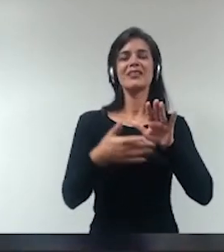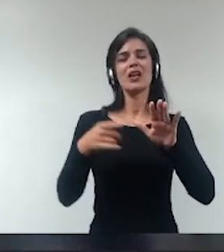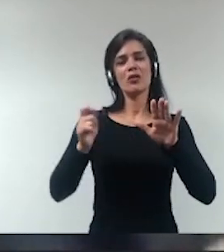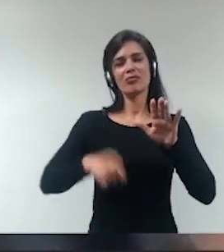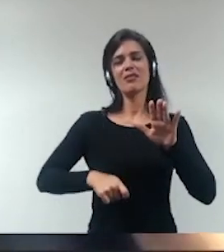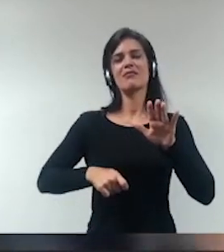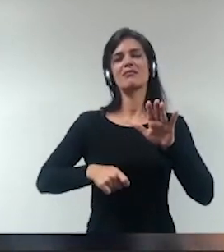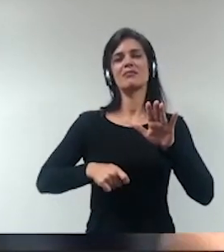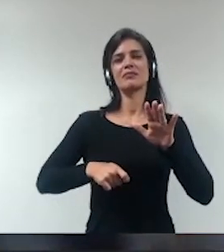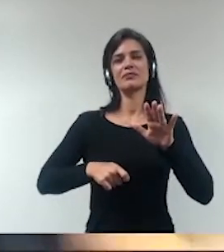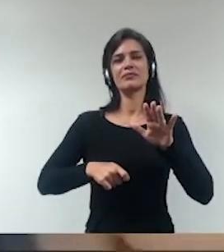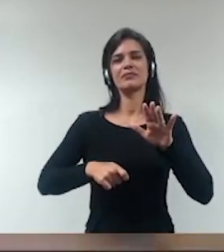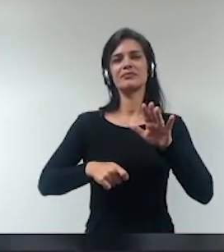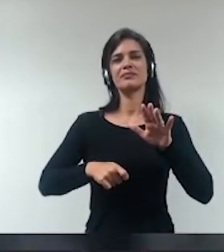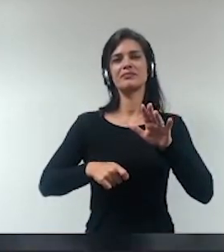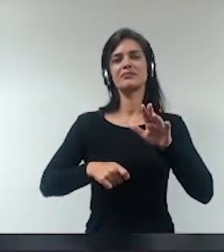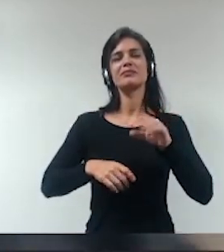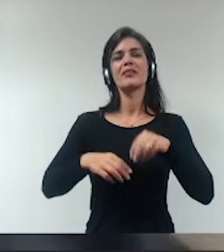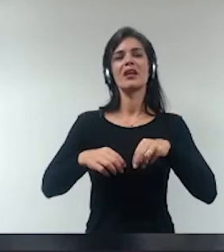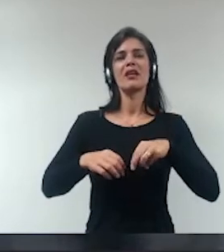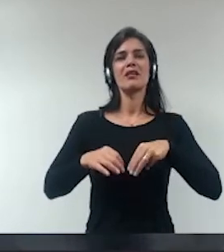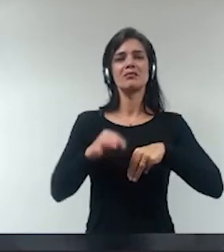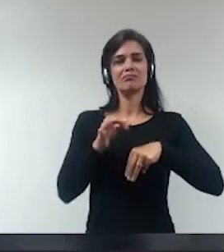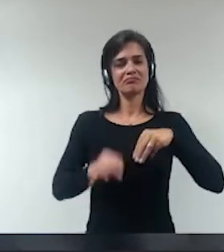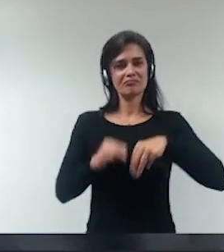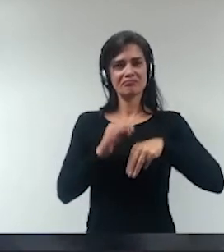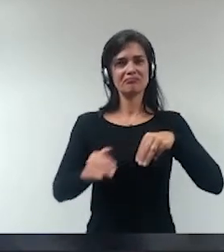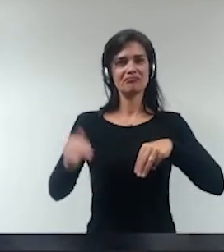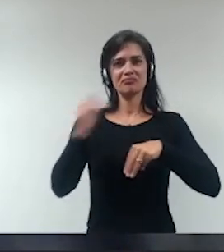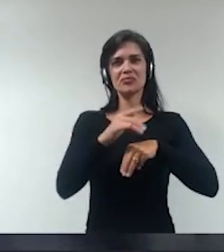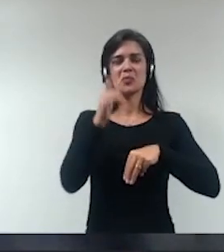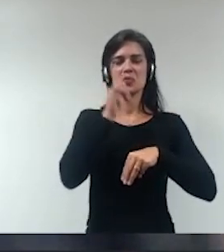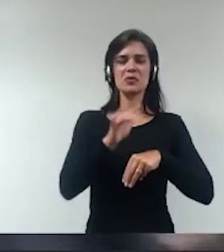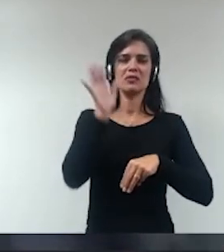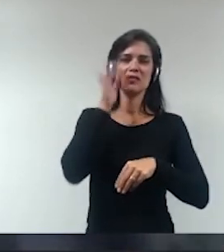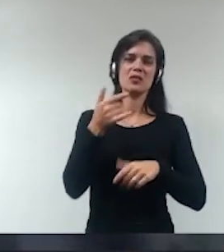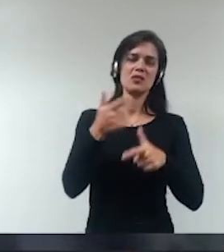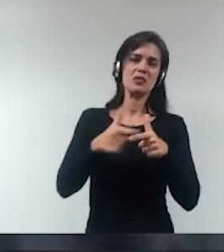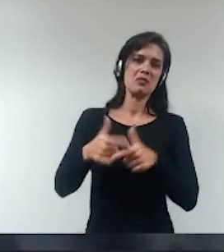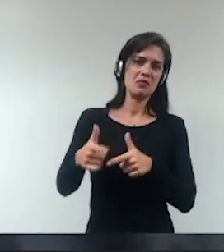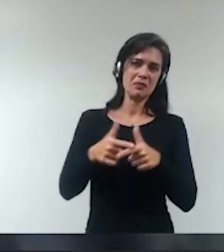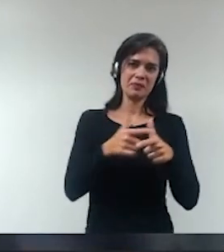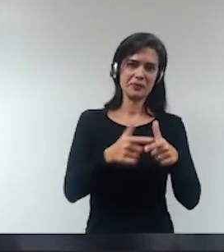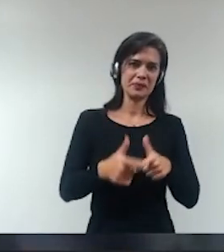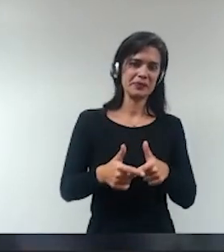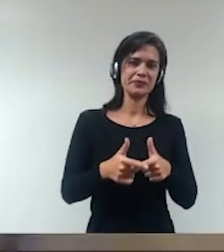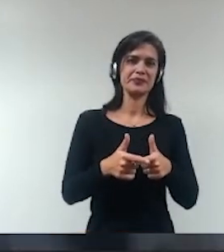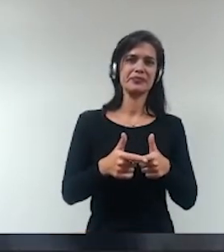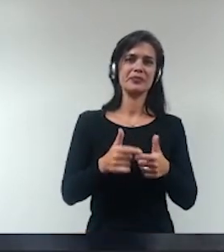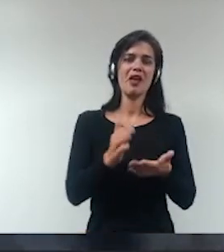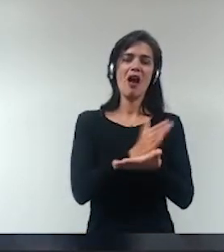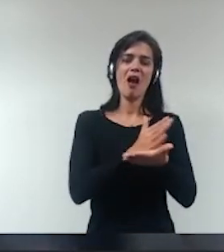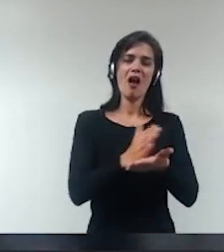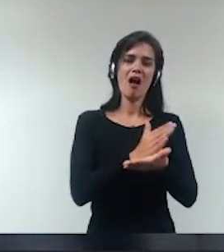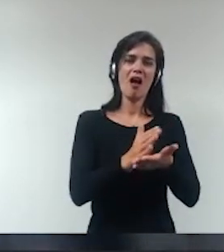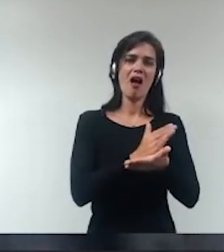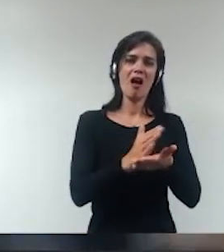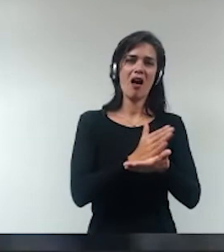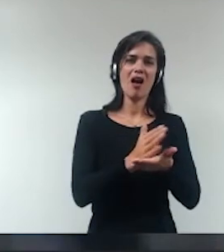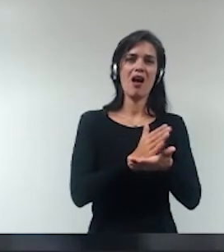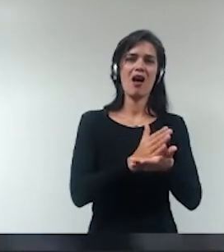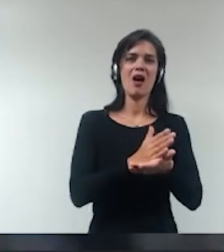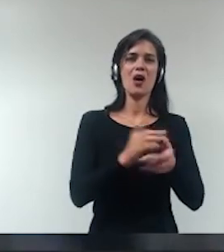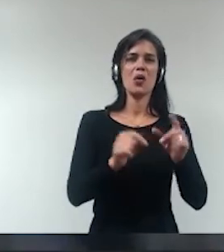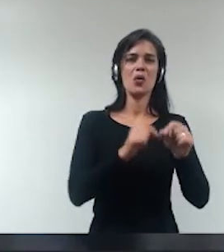muitas delas elogiadas outras criticáveis de suprir a inércia